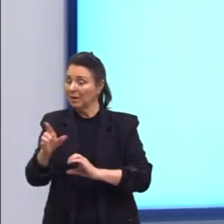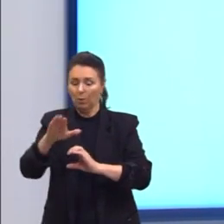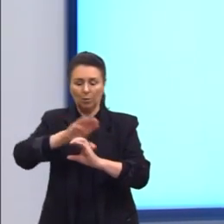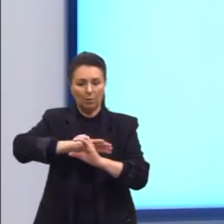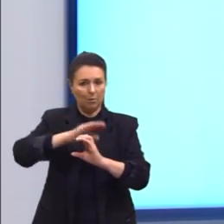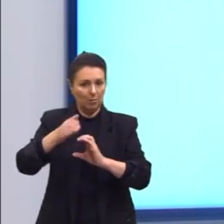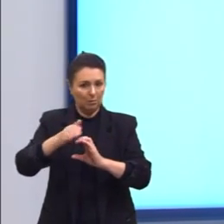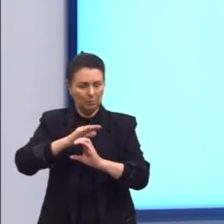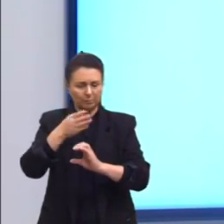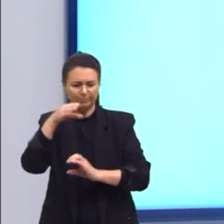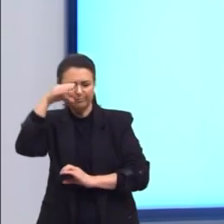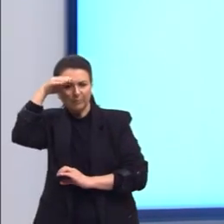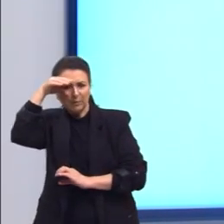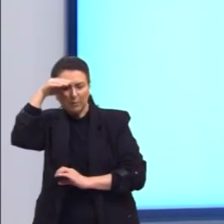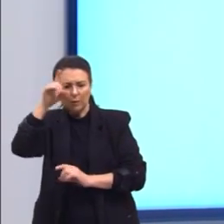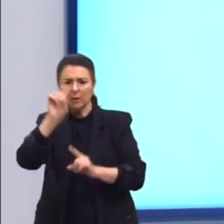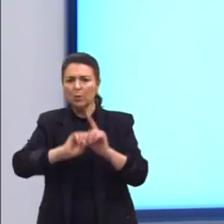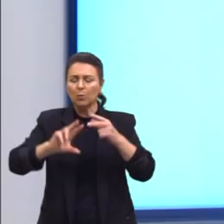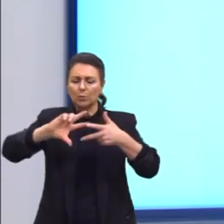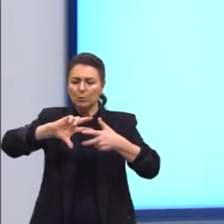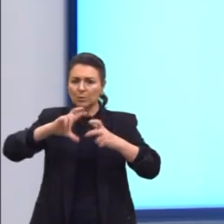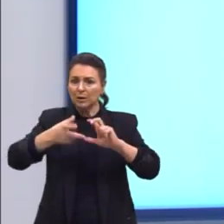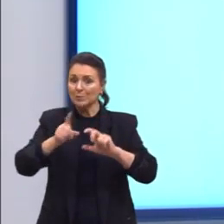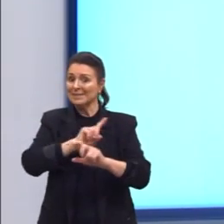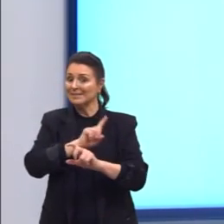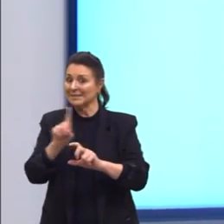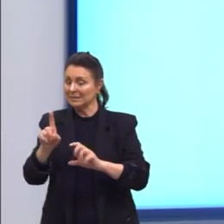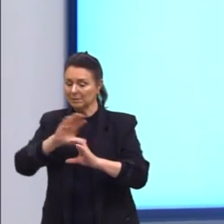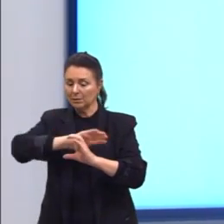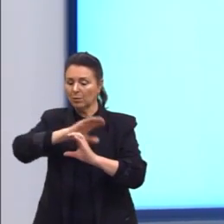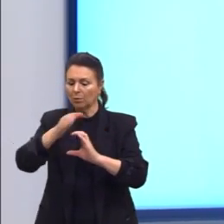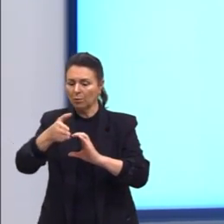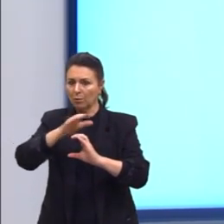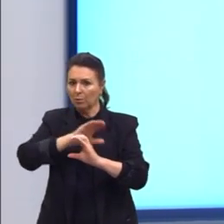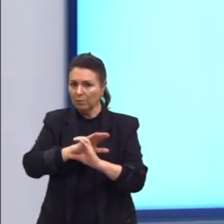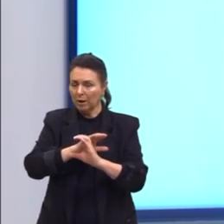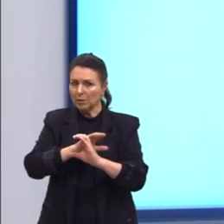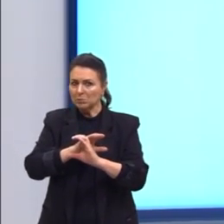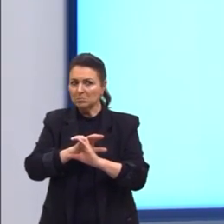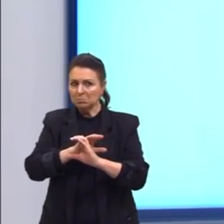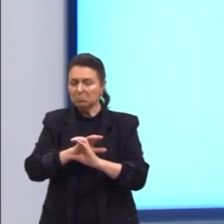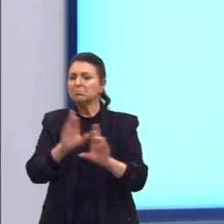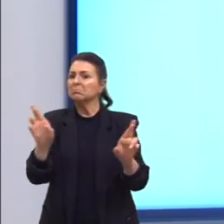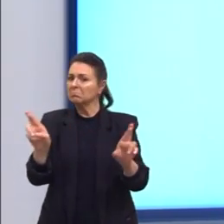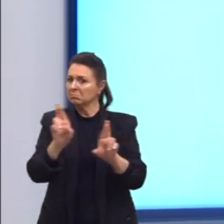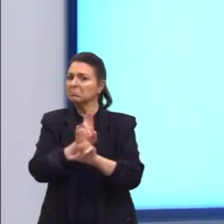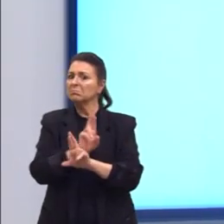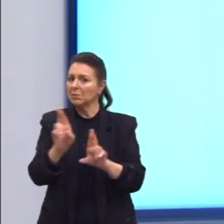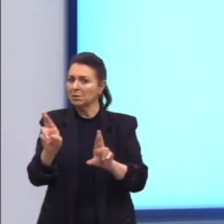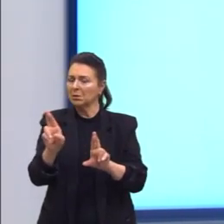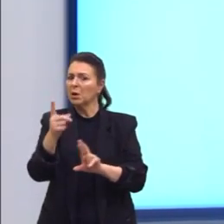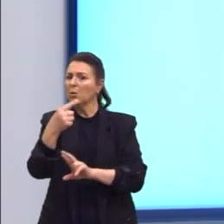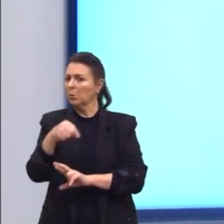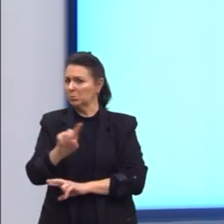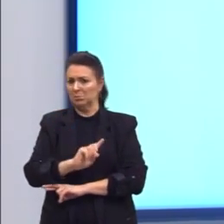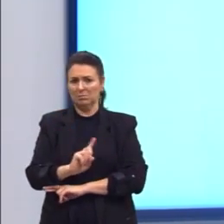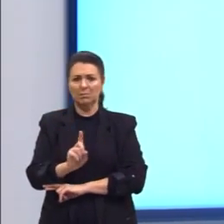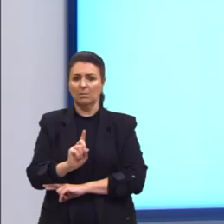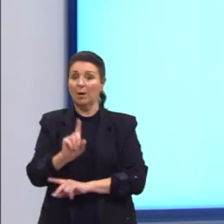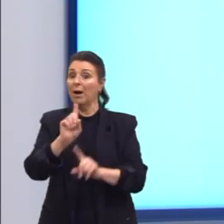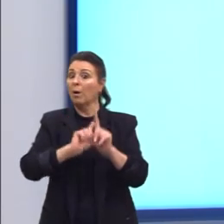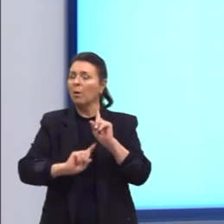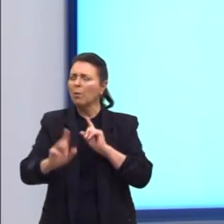Observou-se que alguns poliedros não convexos satisfaziam a relação e outros não. Um